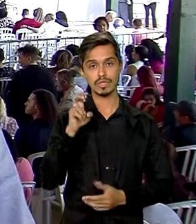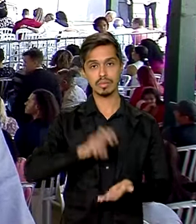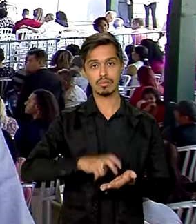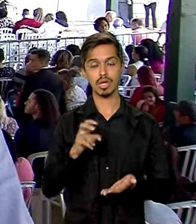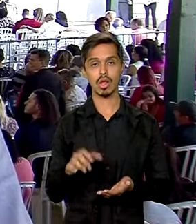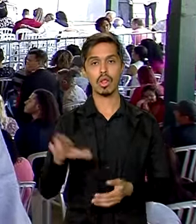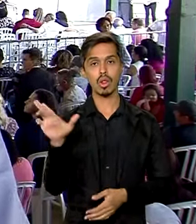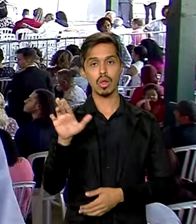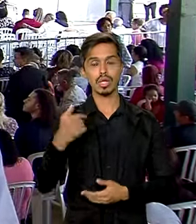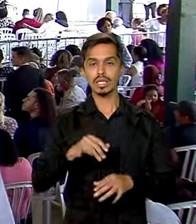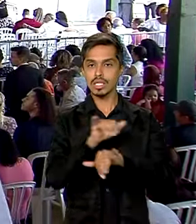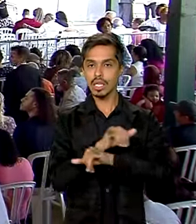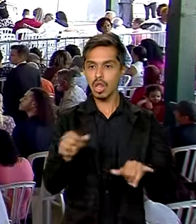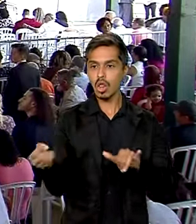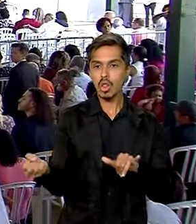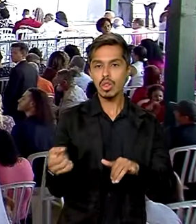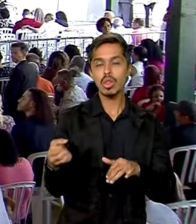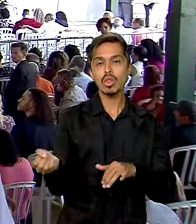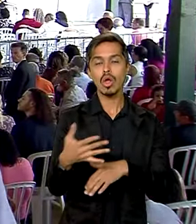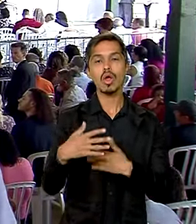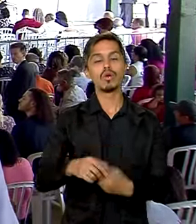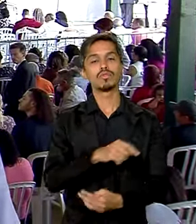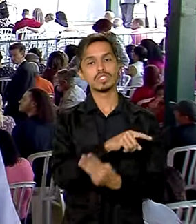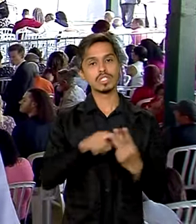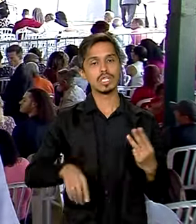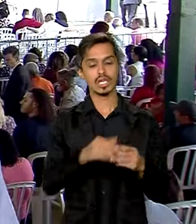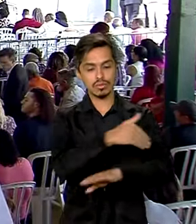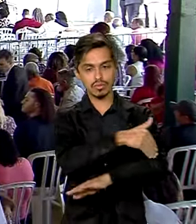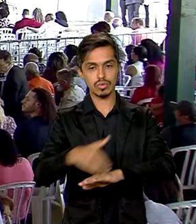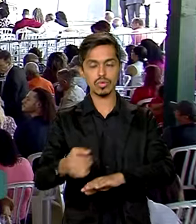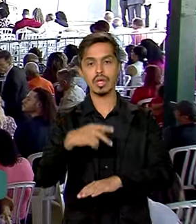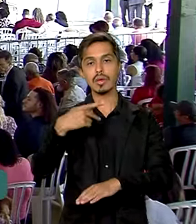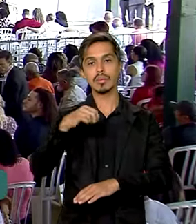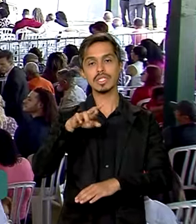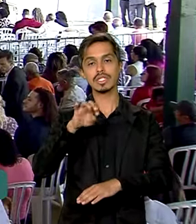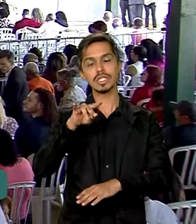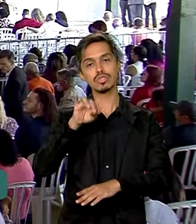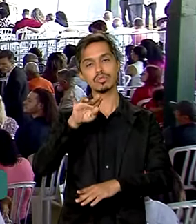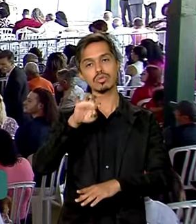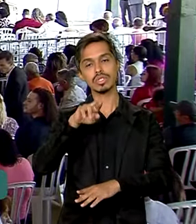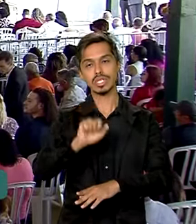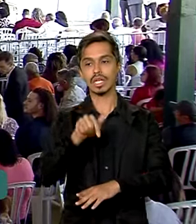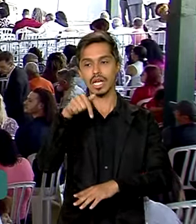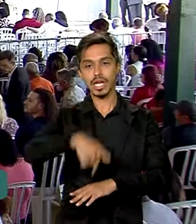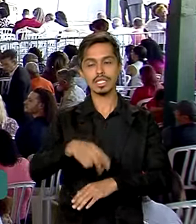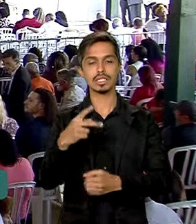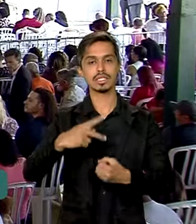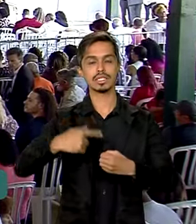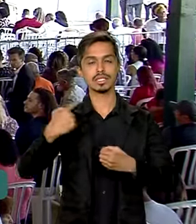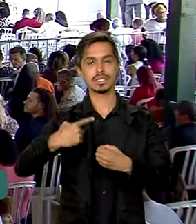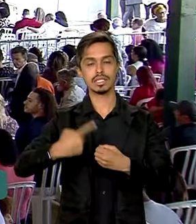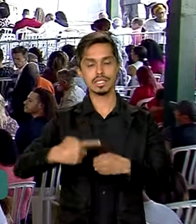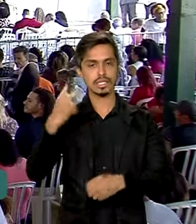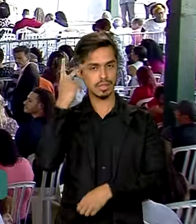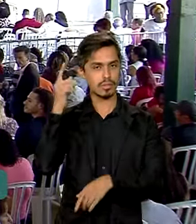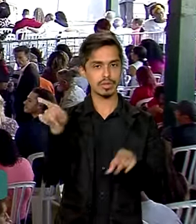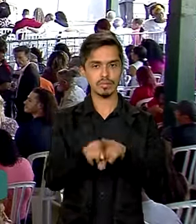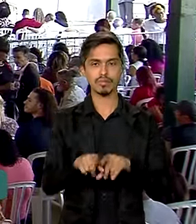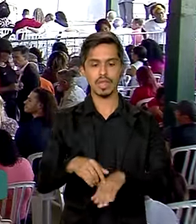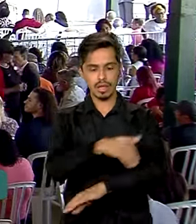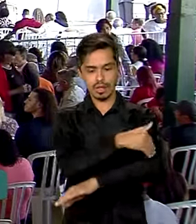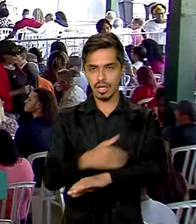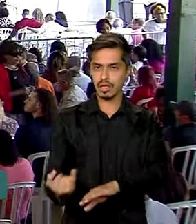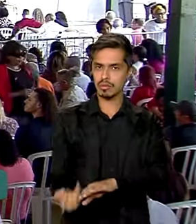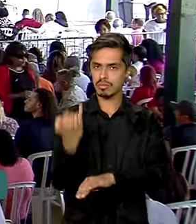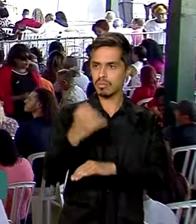Lula inaugura dois novos trechos da rodovia Presidente Dutra em Guarulhos, também aqui em São Paulo. A rodovia é um importante